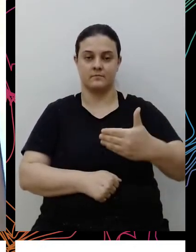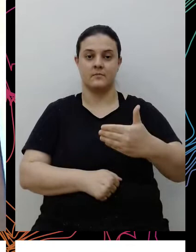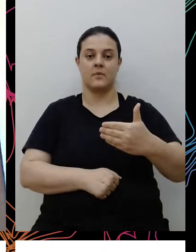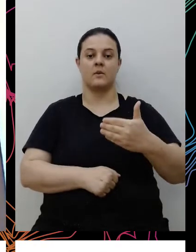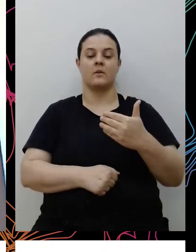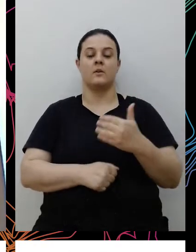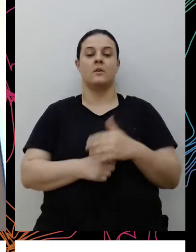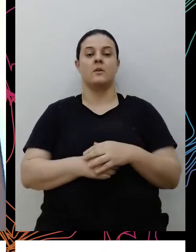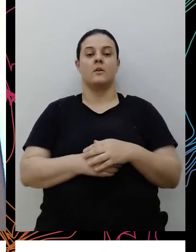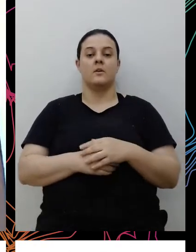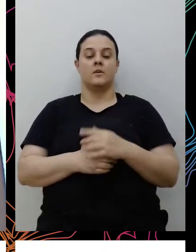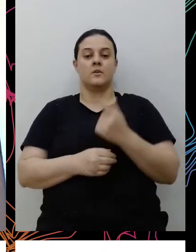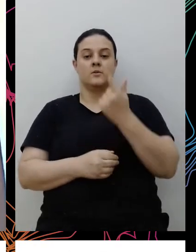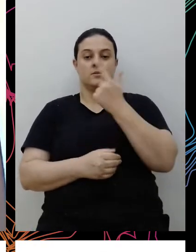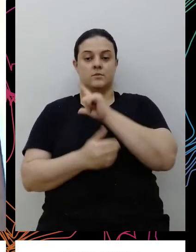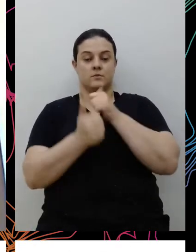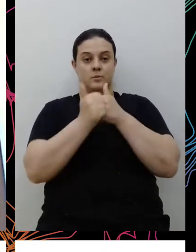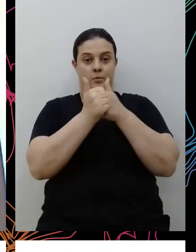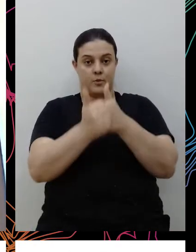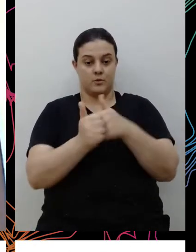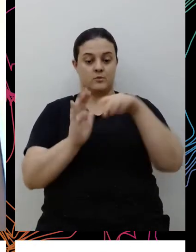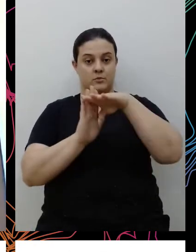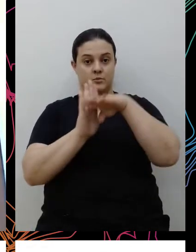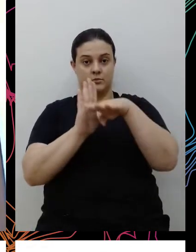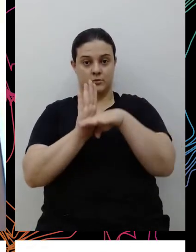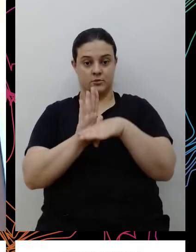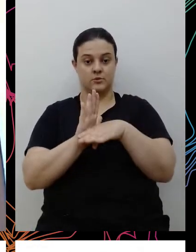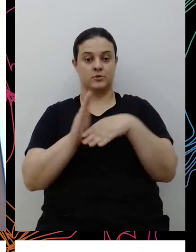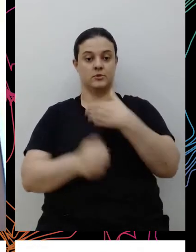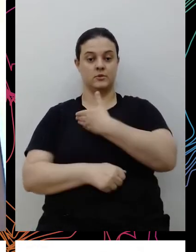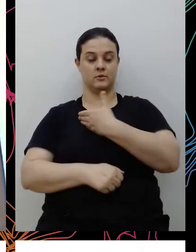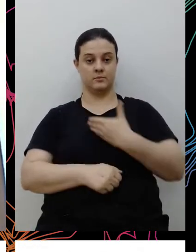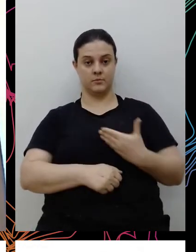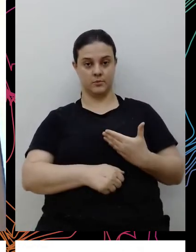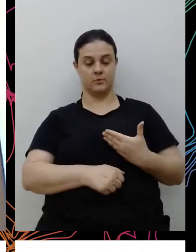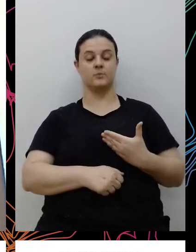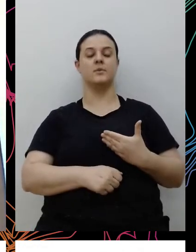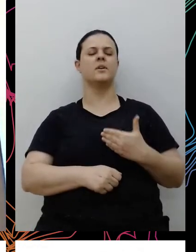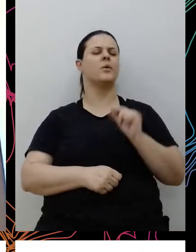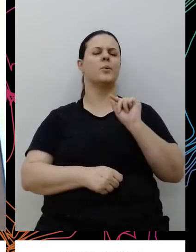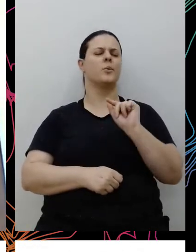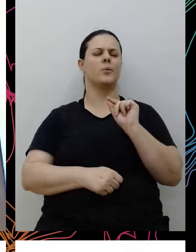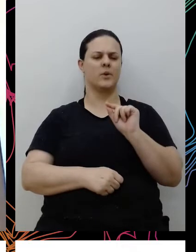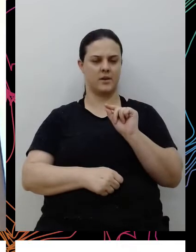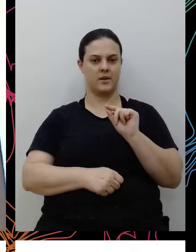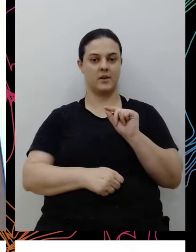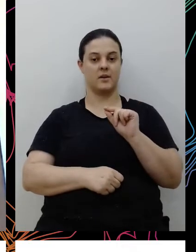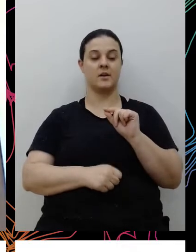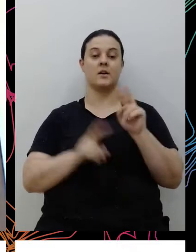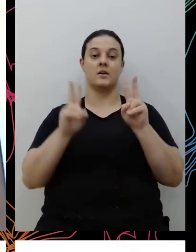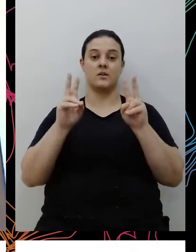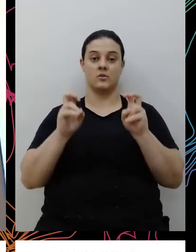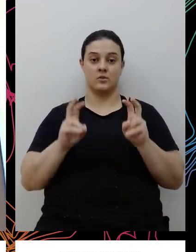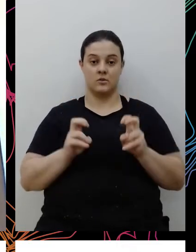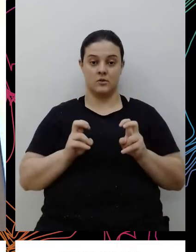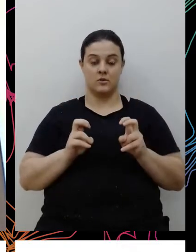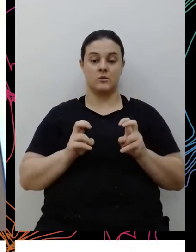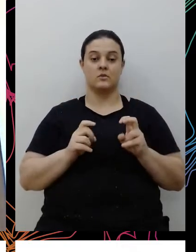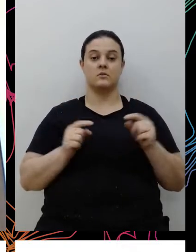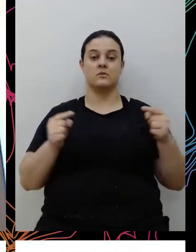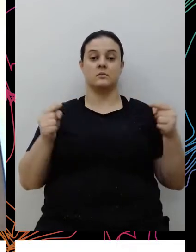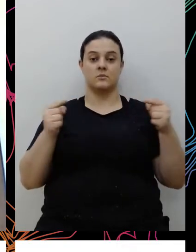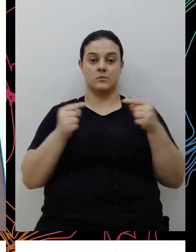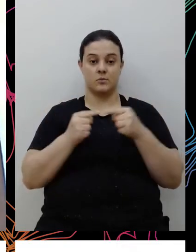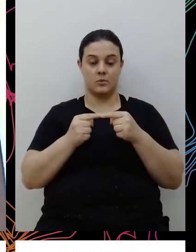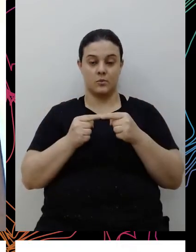aí mais próxima aos debates da agenda pública. E por agenda pública eu me refiro aí a um tema que diz respeito a todo mundo,